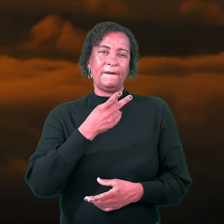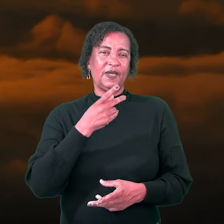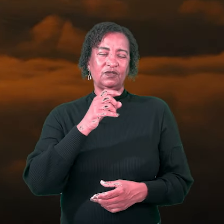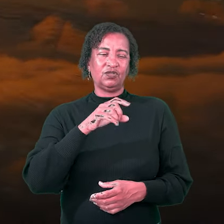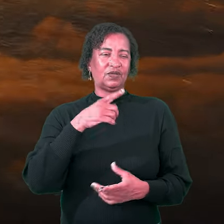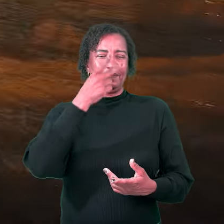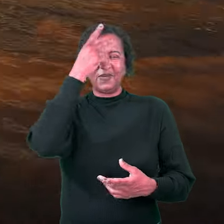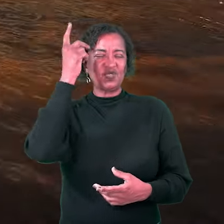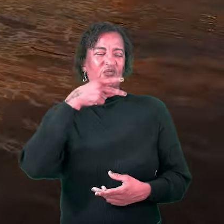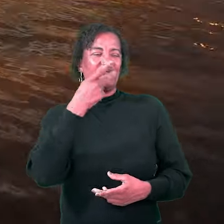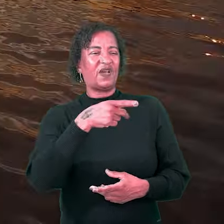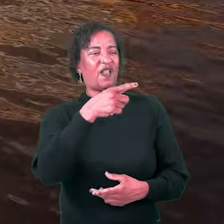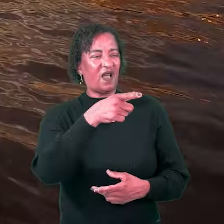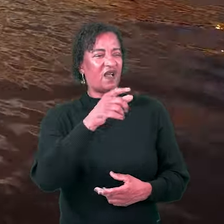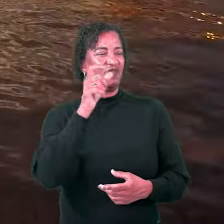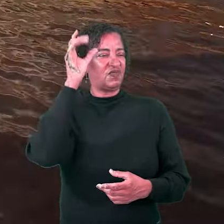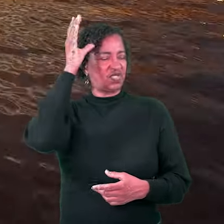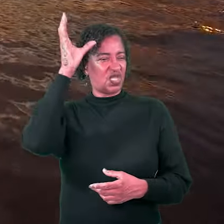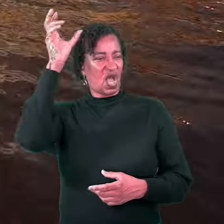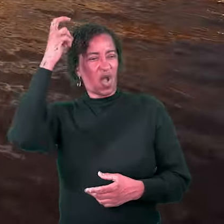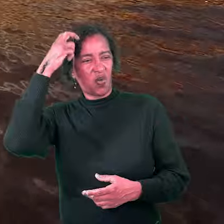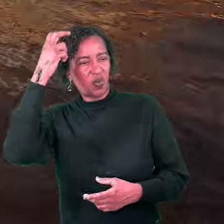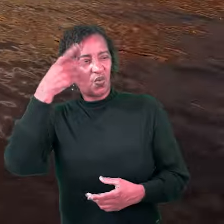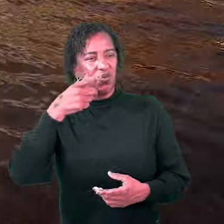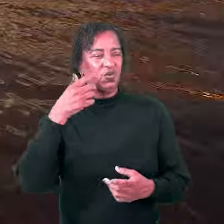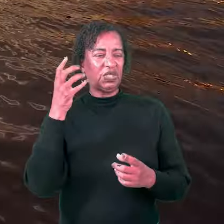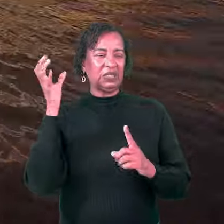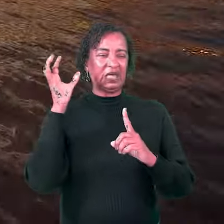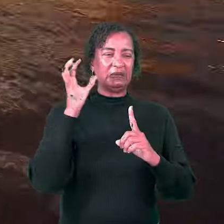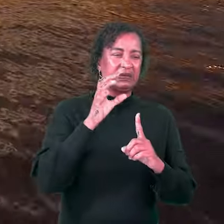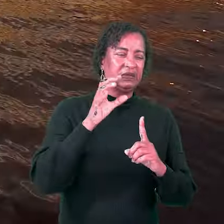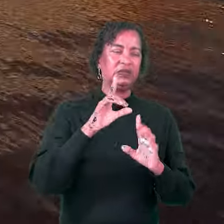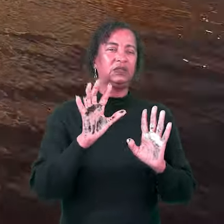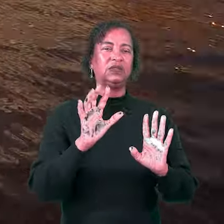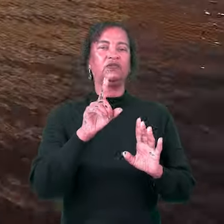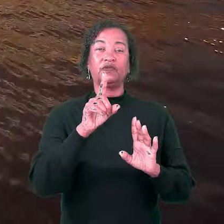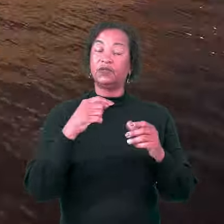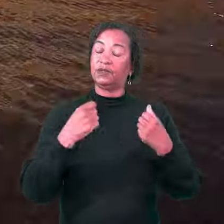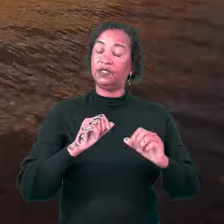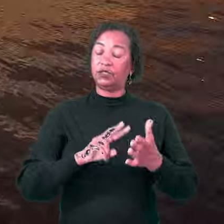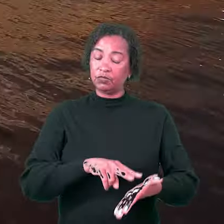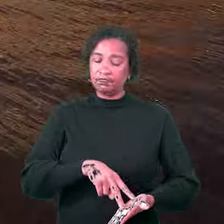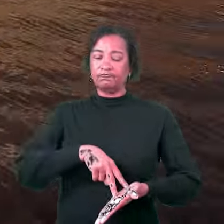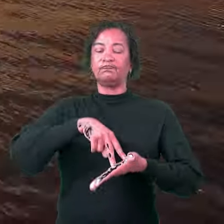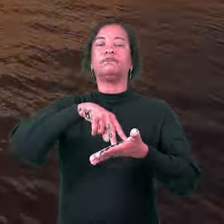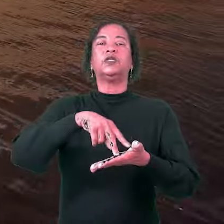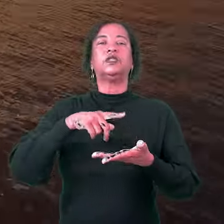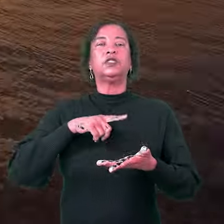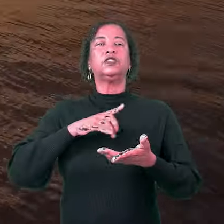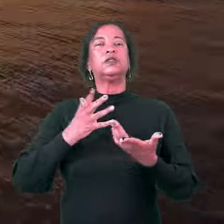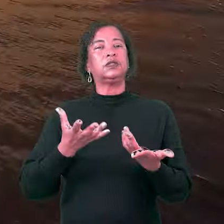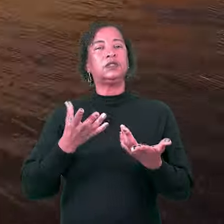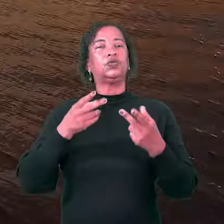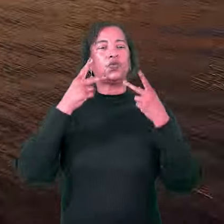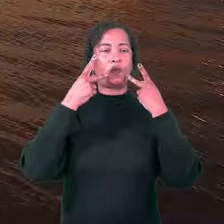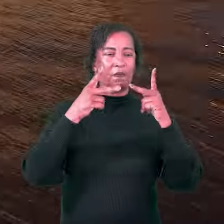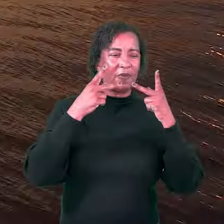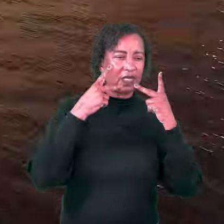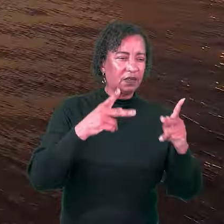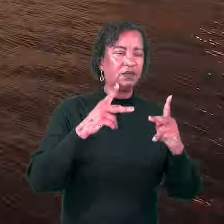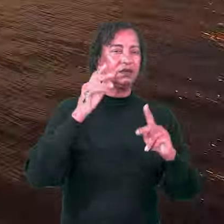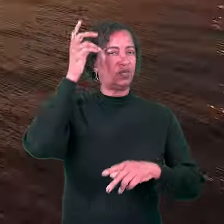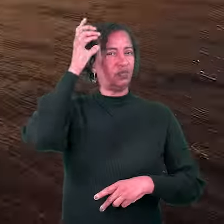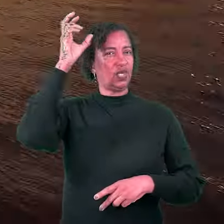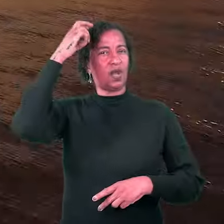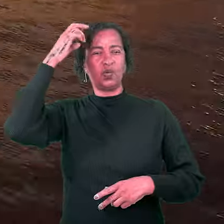desse ou daquele povo. Todos os dias você deve encarar a sua missão de impactar a cultura com a mensagem de